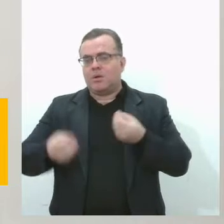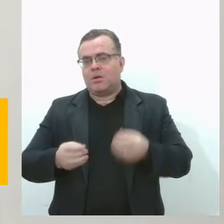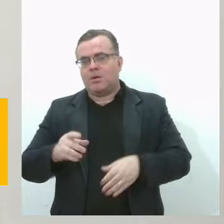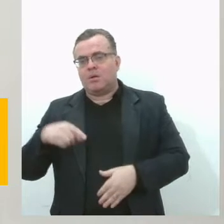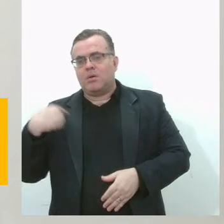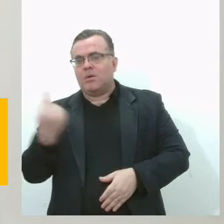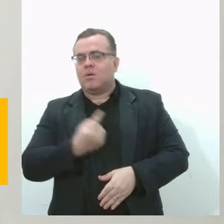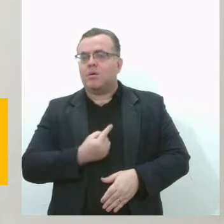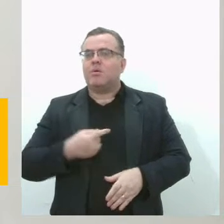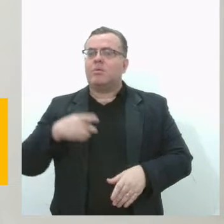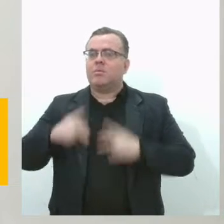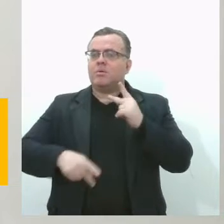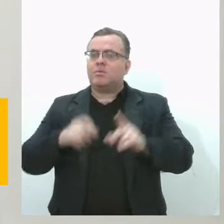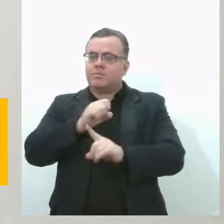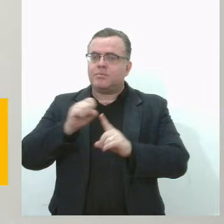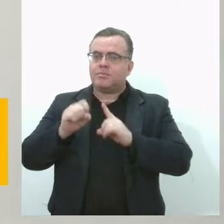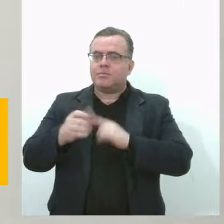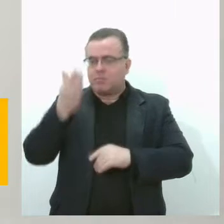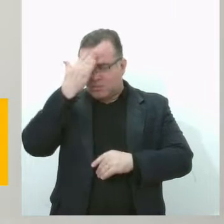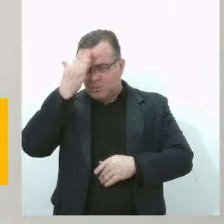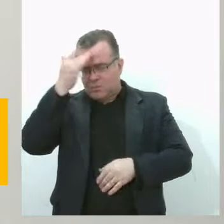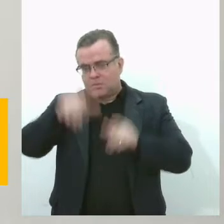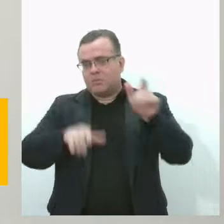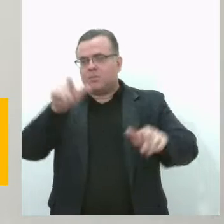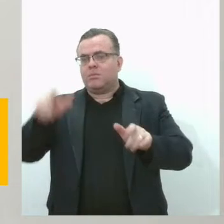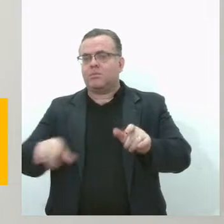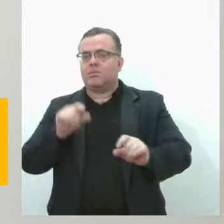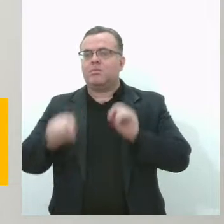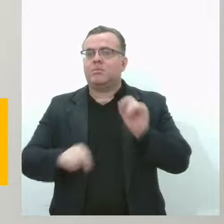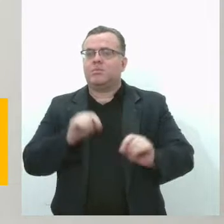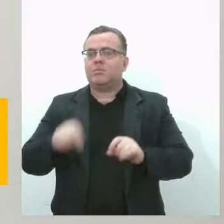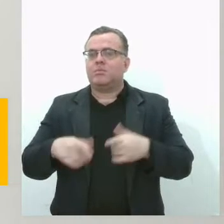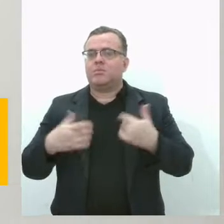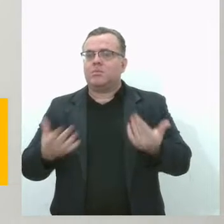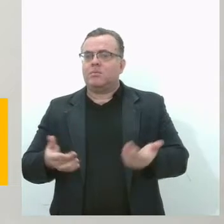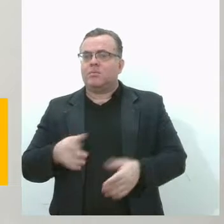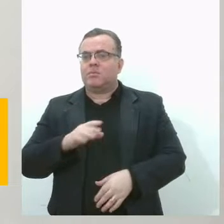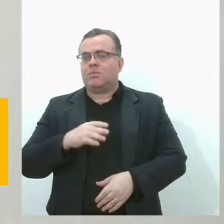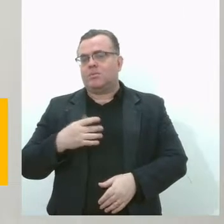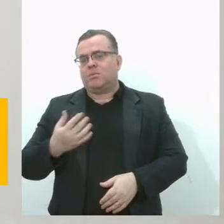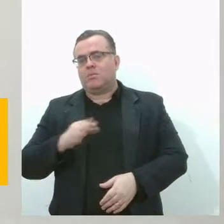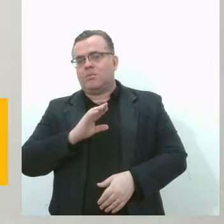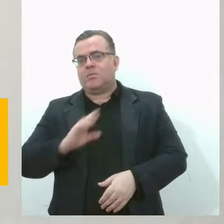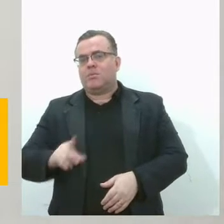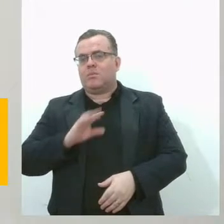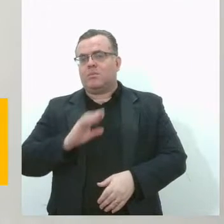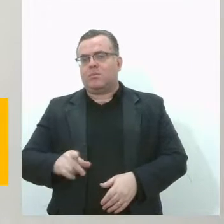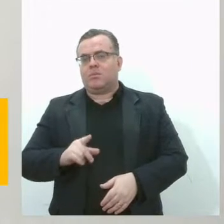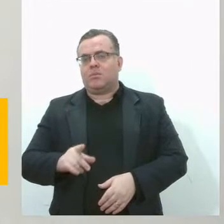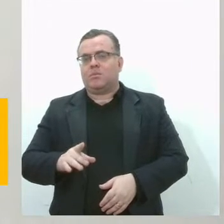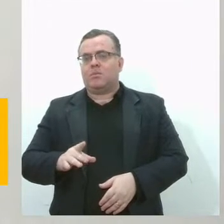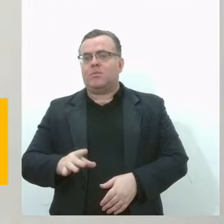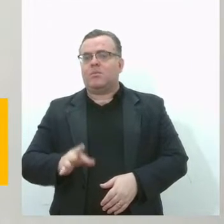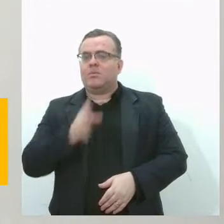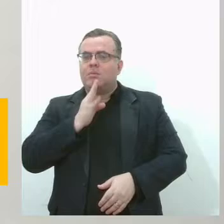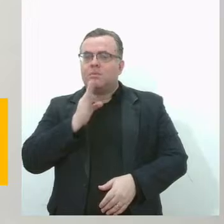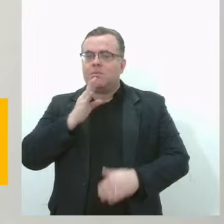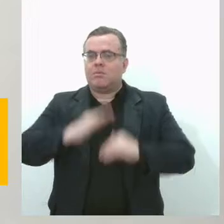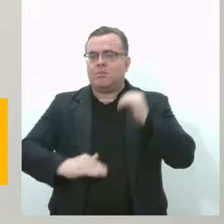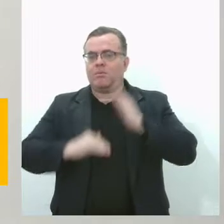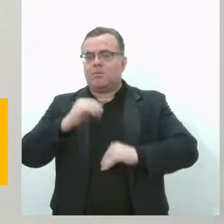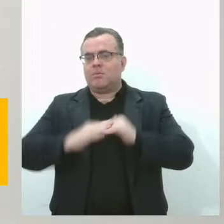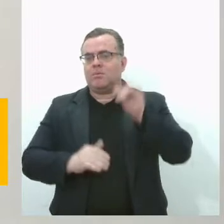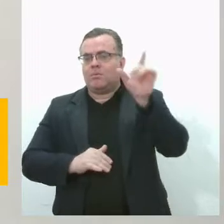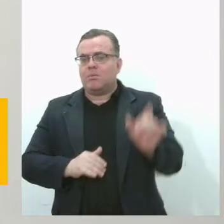entenda que os tradutores de Libras não é só reconheçam, na verdade, gente como um profissional e